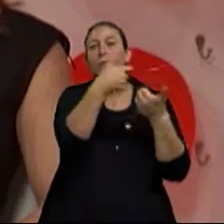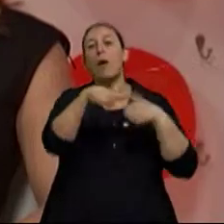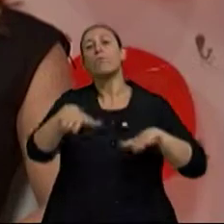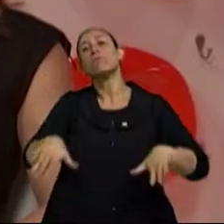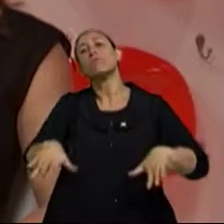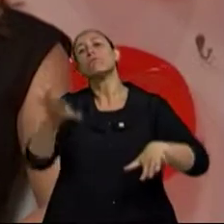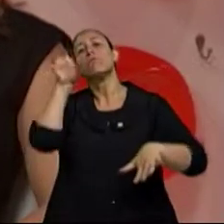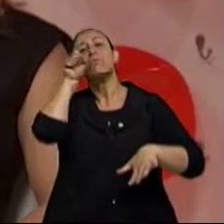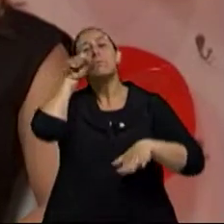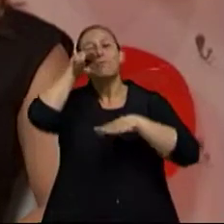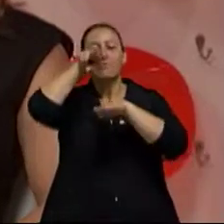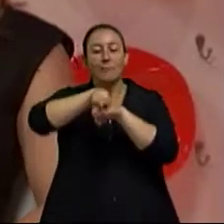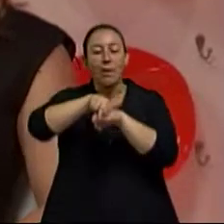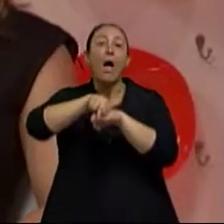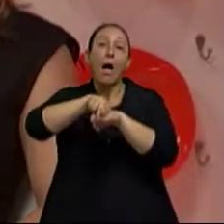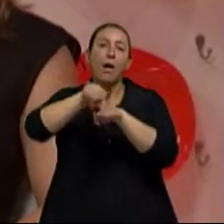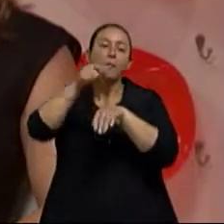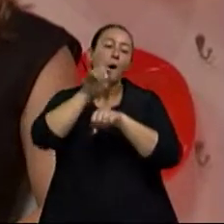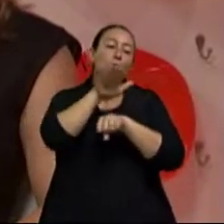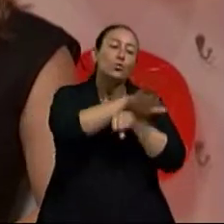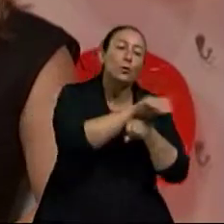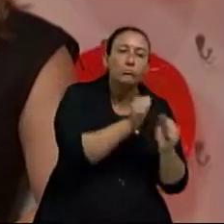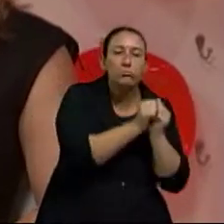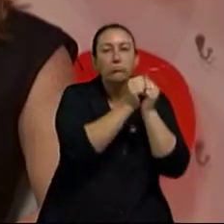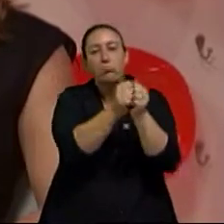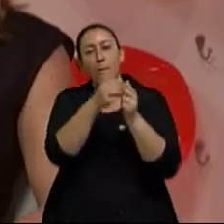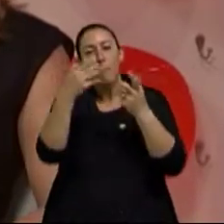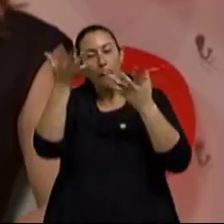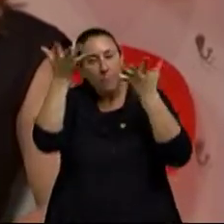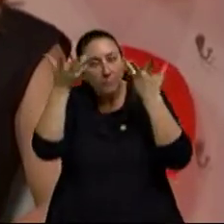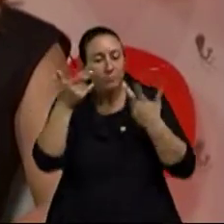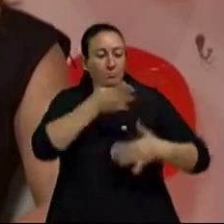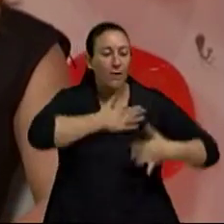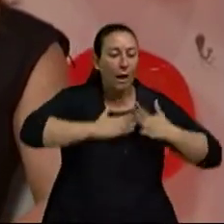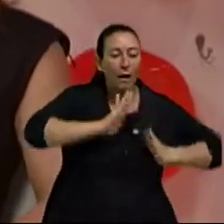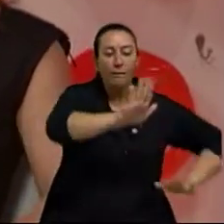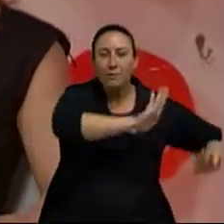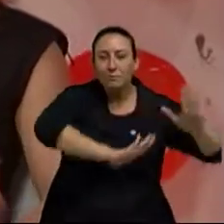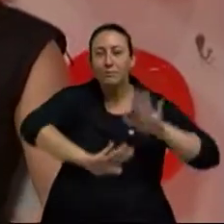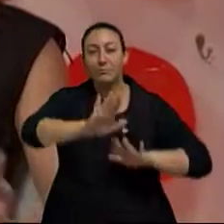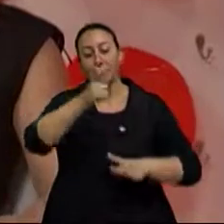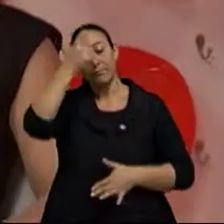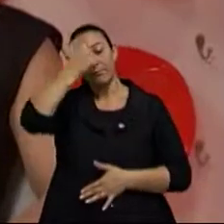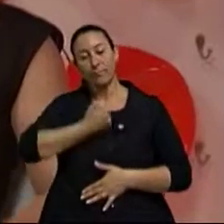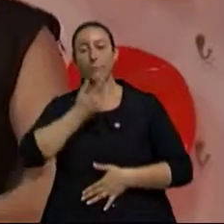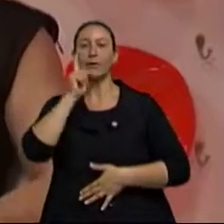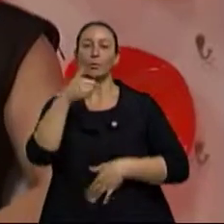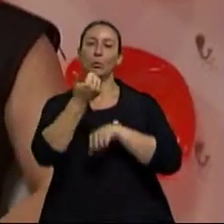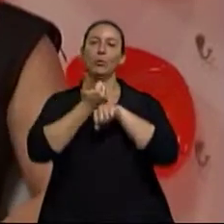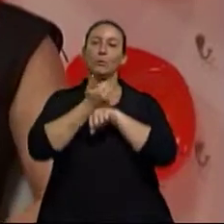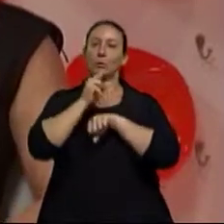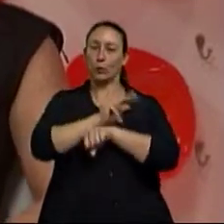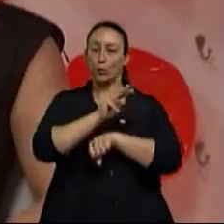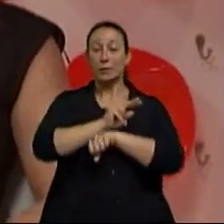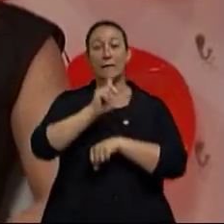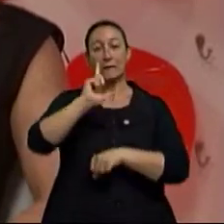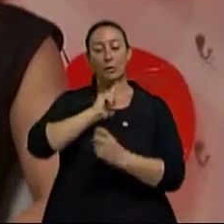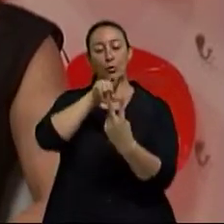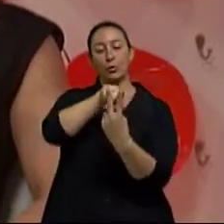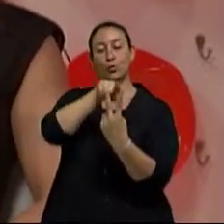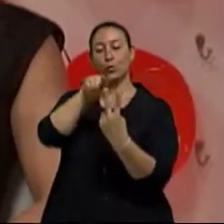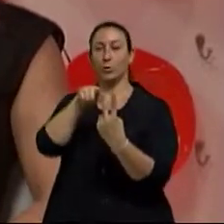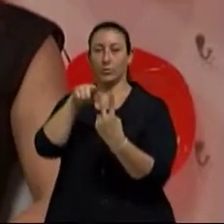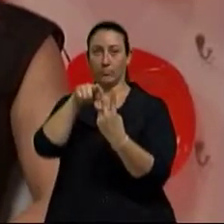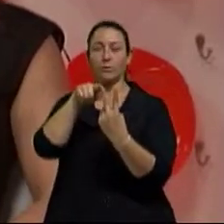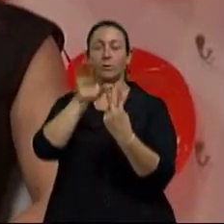E a gente aqui no Brasil costuma falar que nós temos dois tipos, duas classificações para os cuidadores.